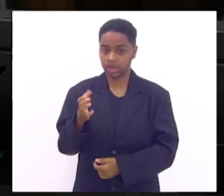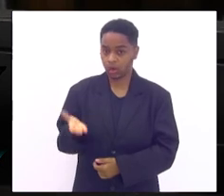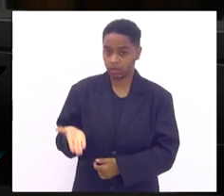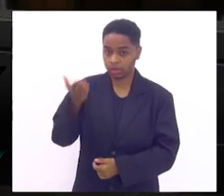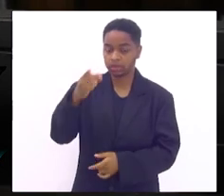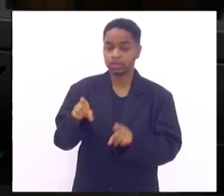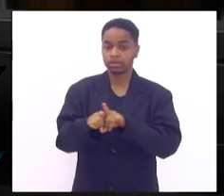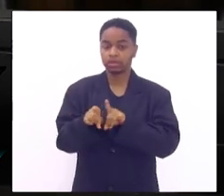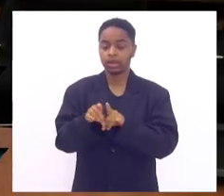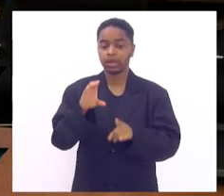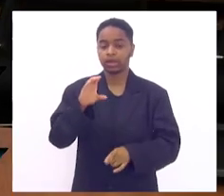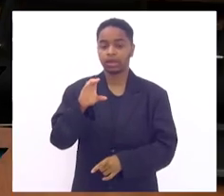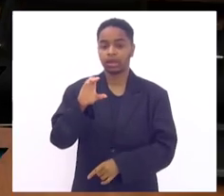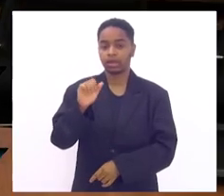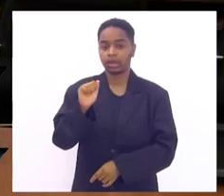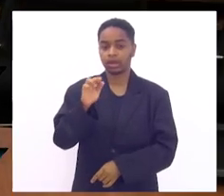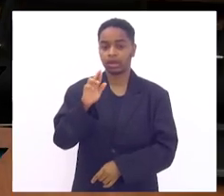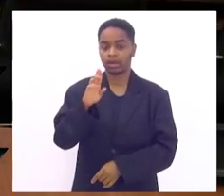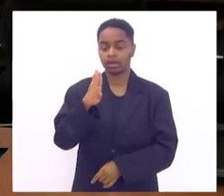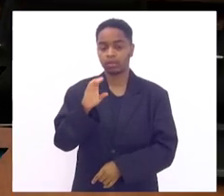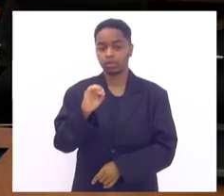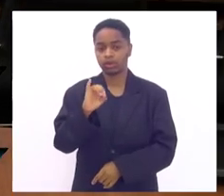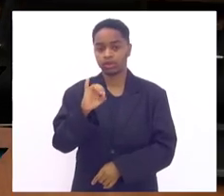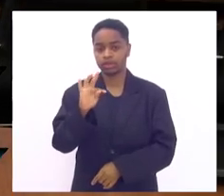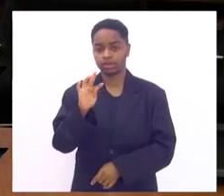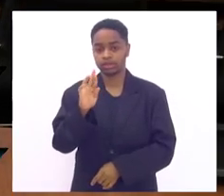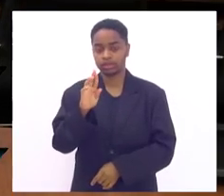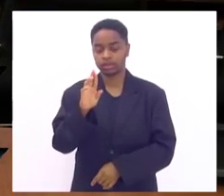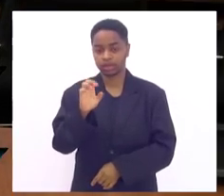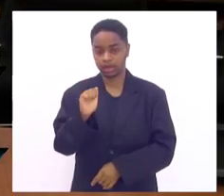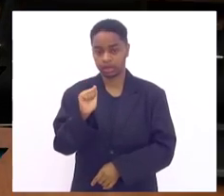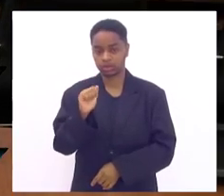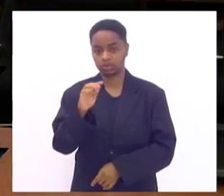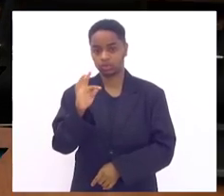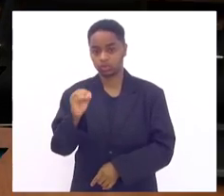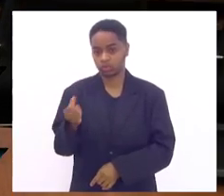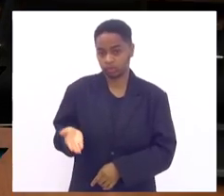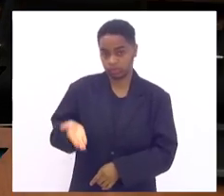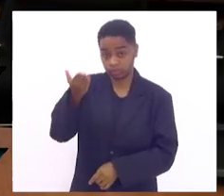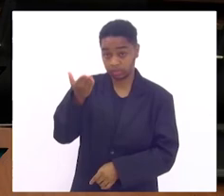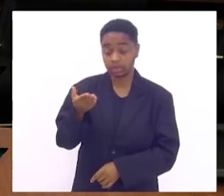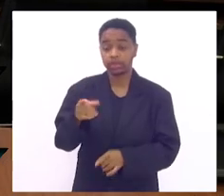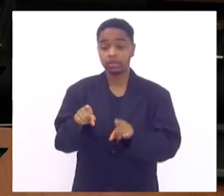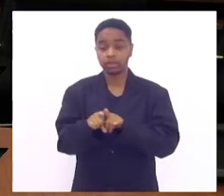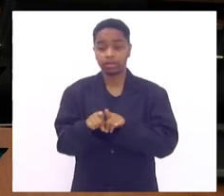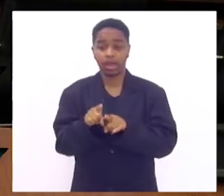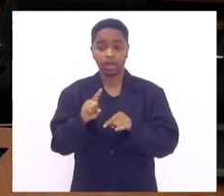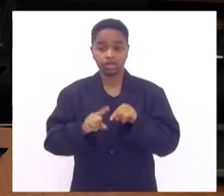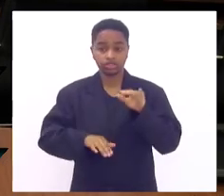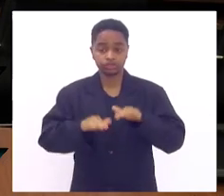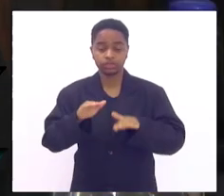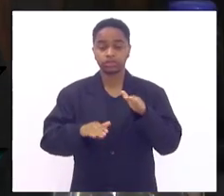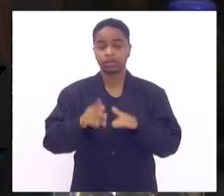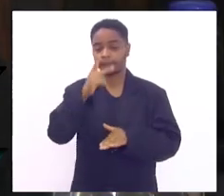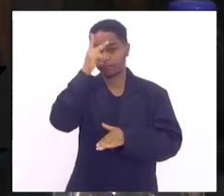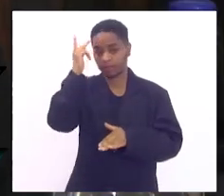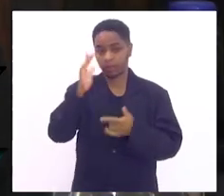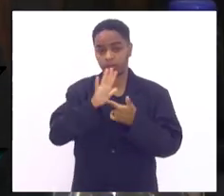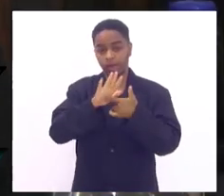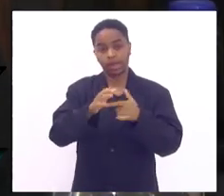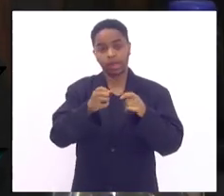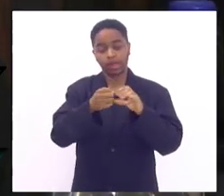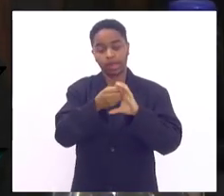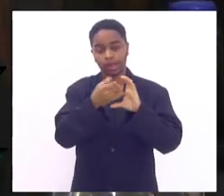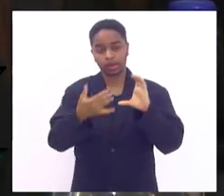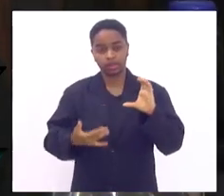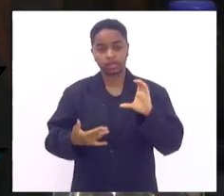elevados pela vida toda do paciente e muitas vezes o paciente apesar de abrir o quadro clínico com sintomas clássicos de